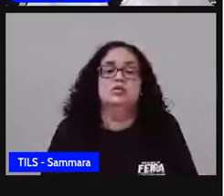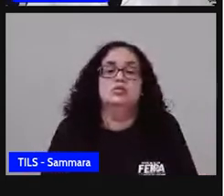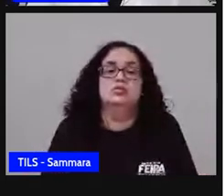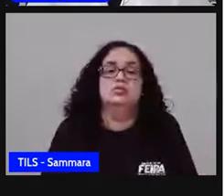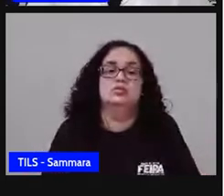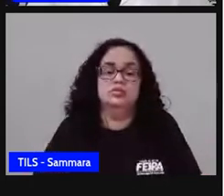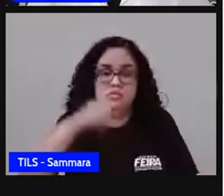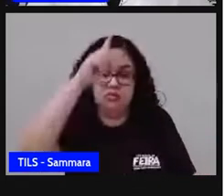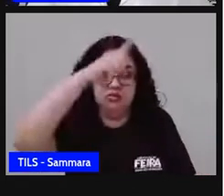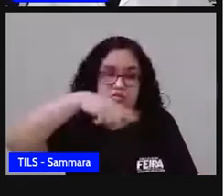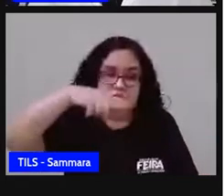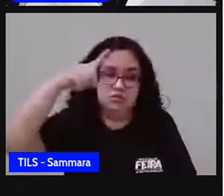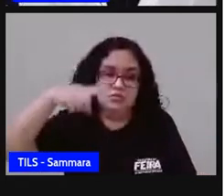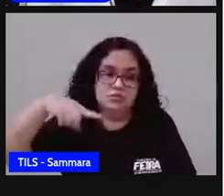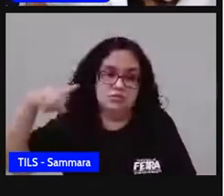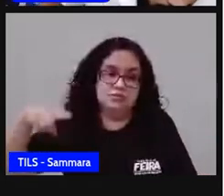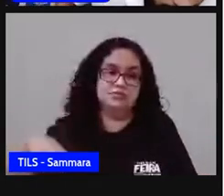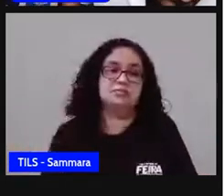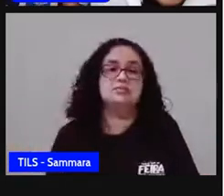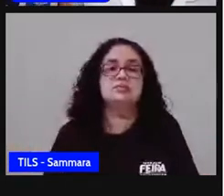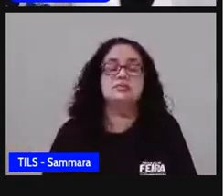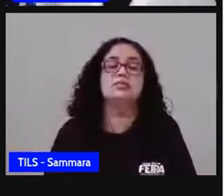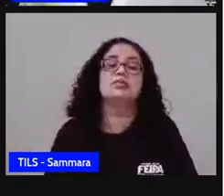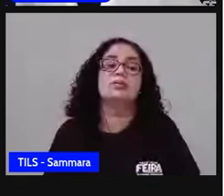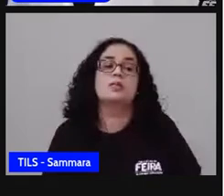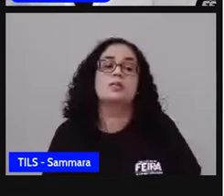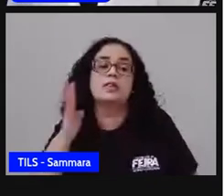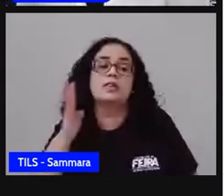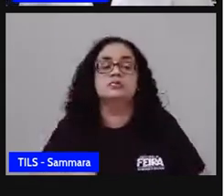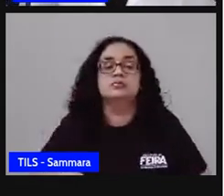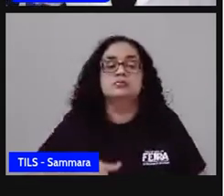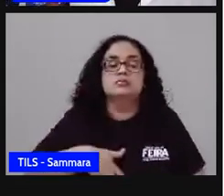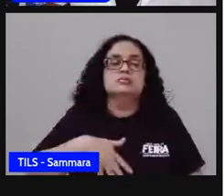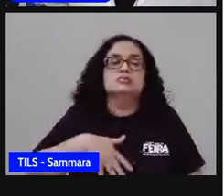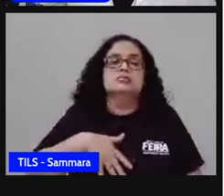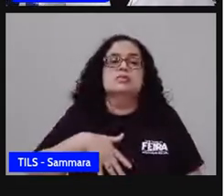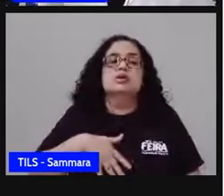os gráficos, certo? Beleza, respira!